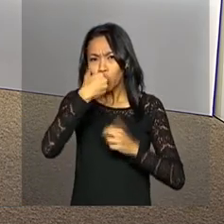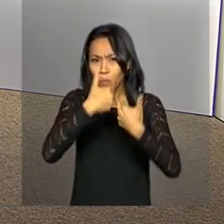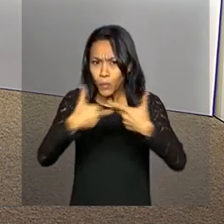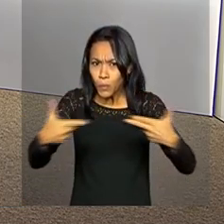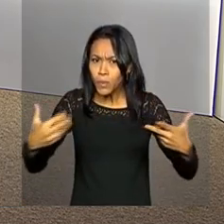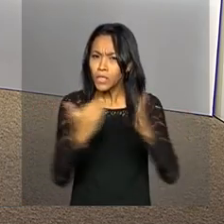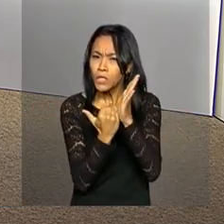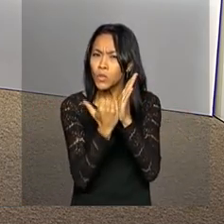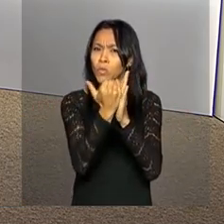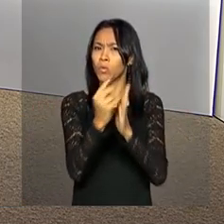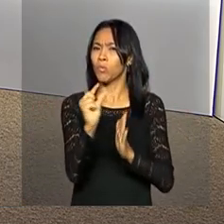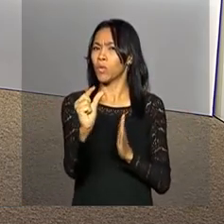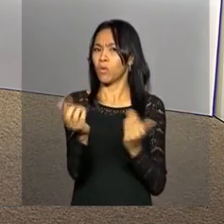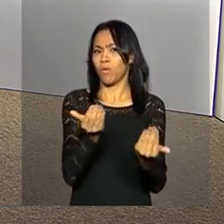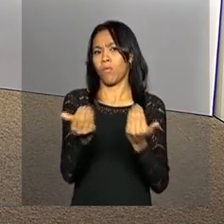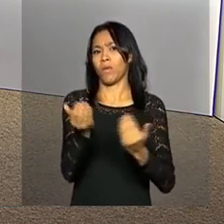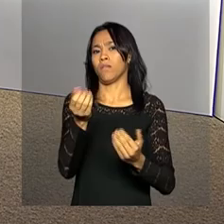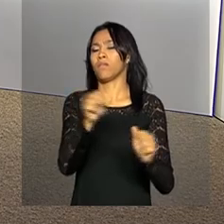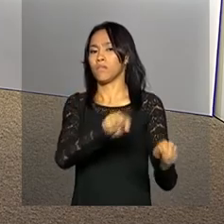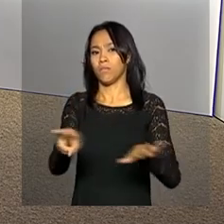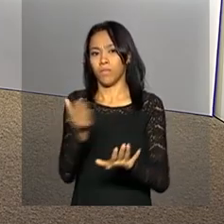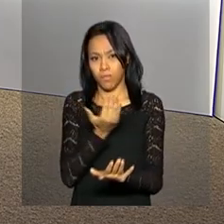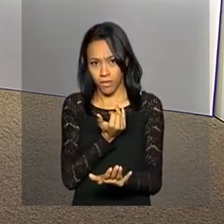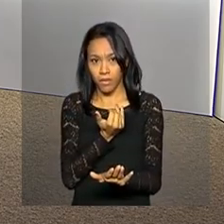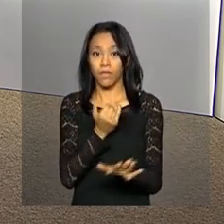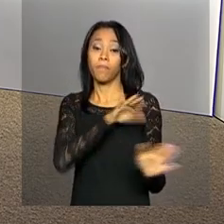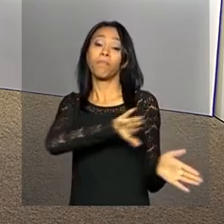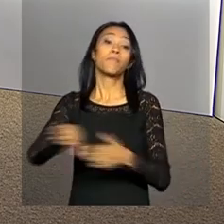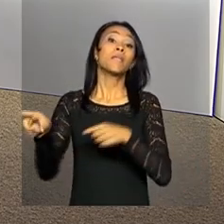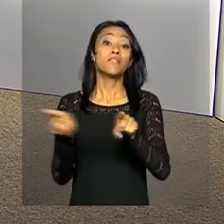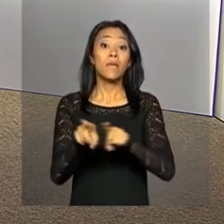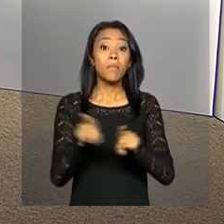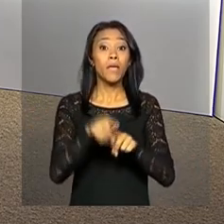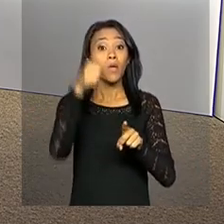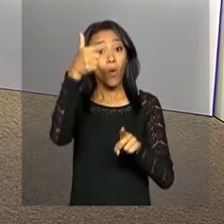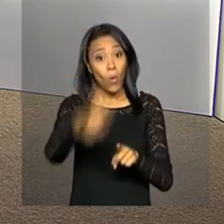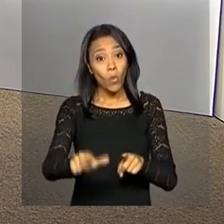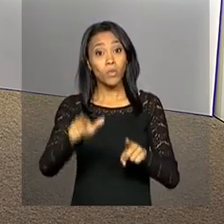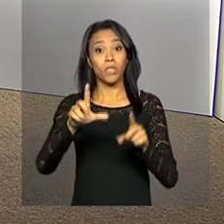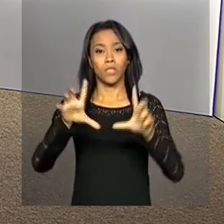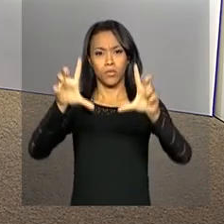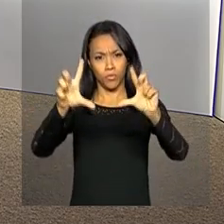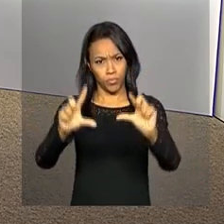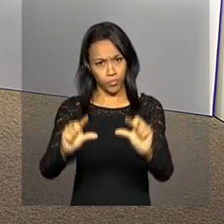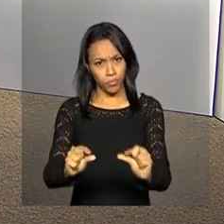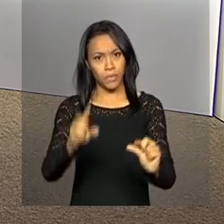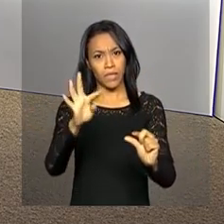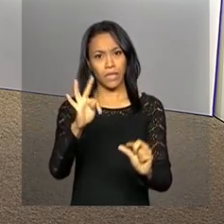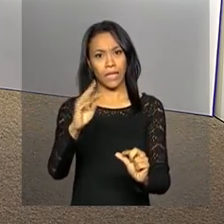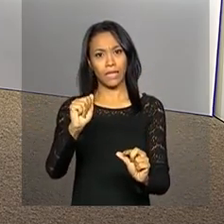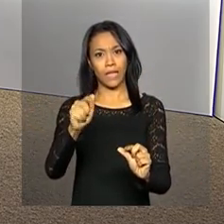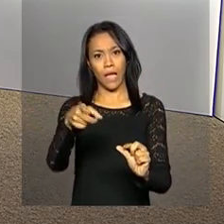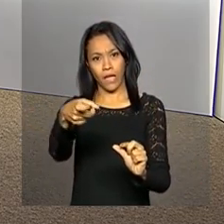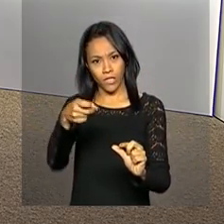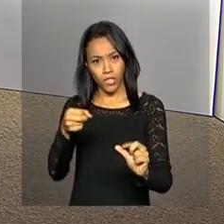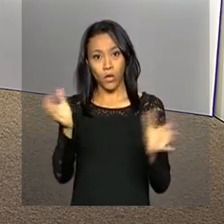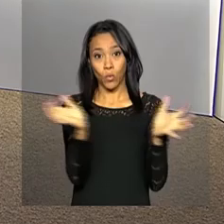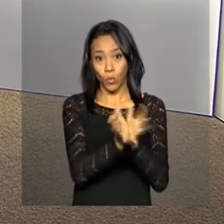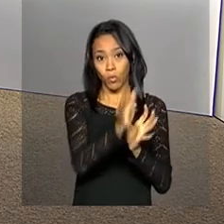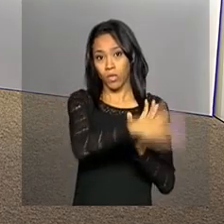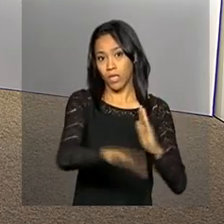subiram menos que na semana passada. Também registraram um decréscimo em suas taxas de variação os grupos